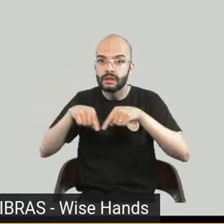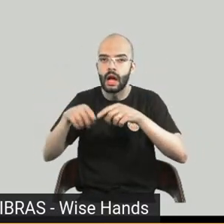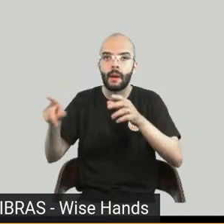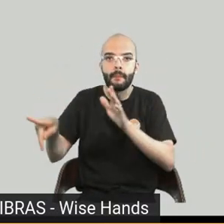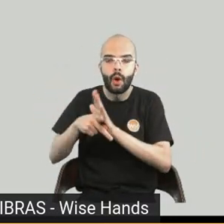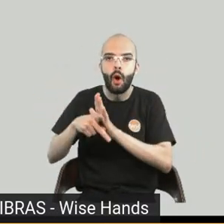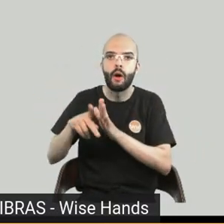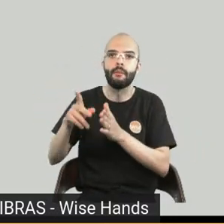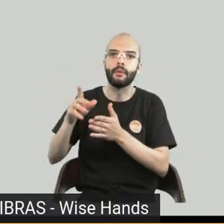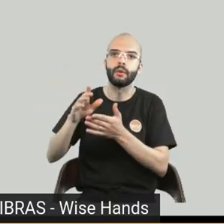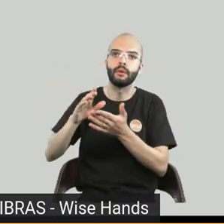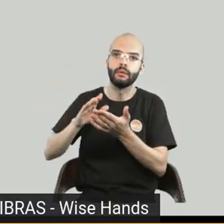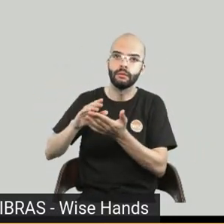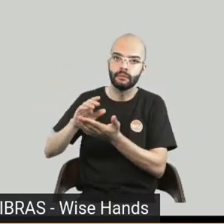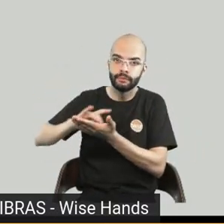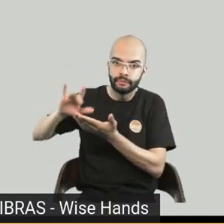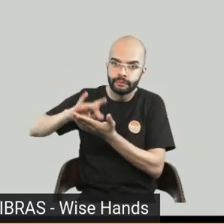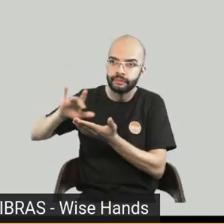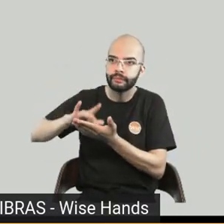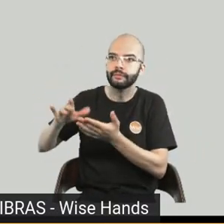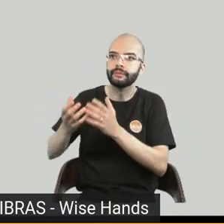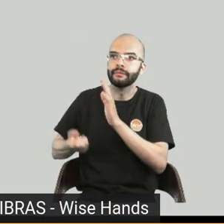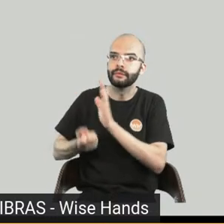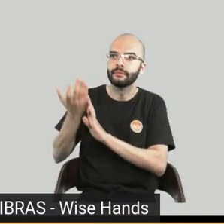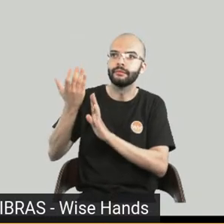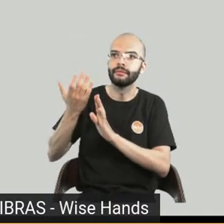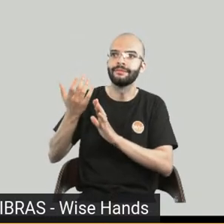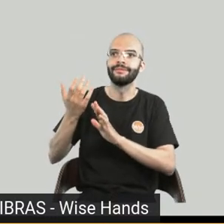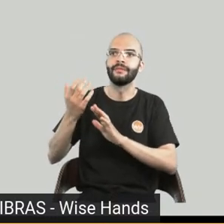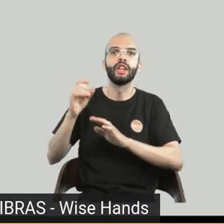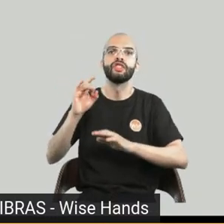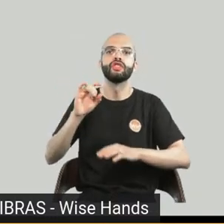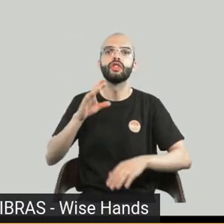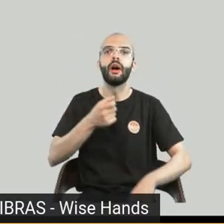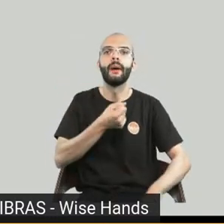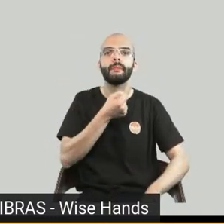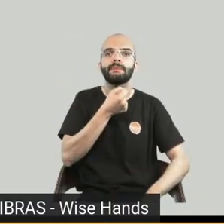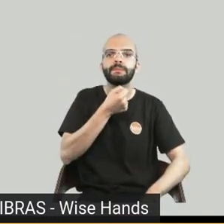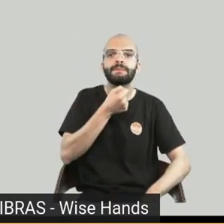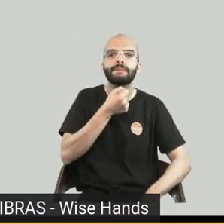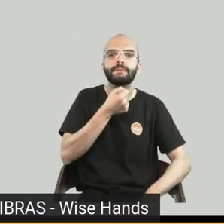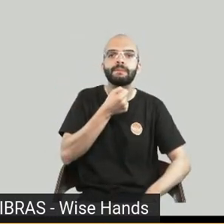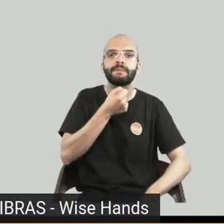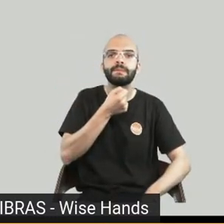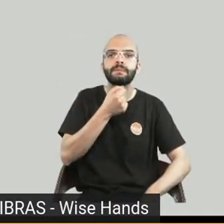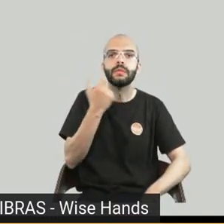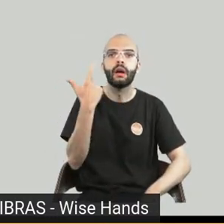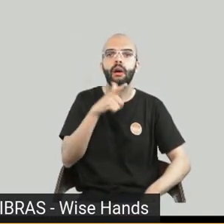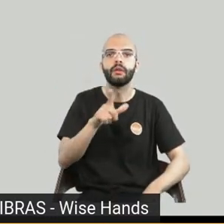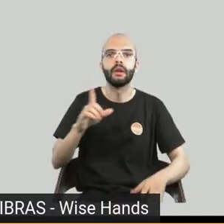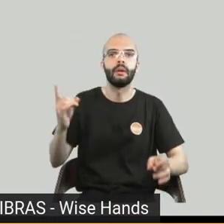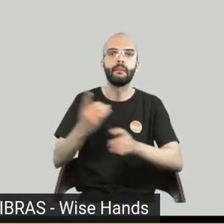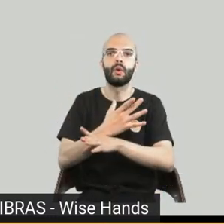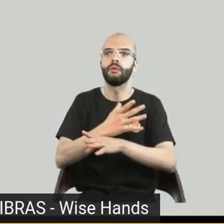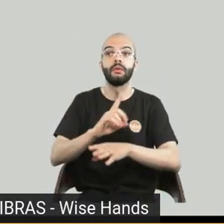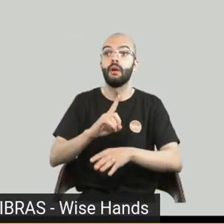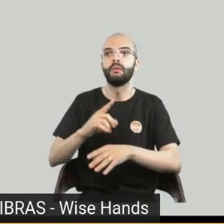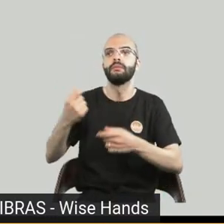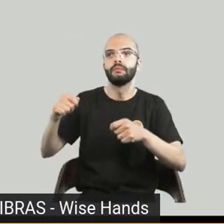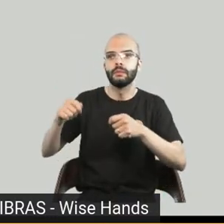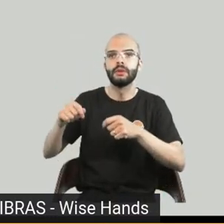Não é só colocar o autor dentro de uma sala com um microfone e achar que vai sair um audiobook excelente a partir disso.